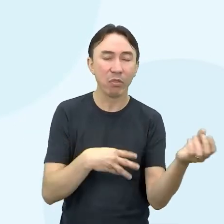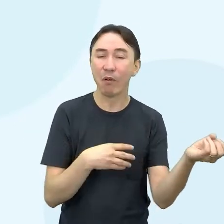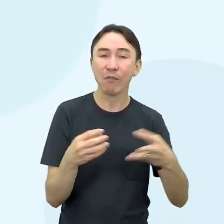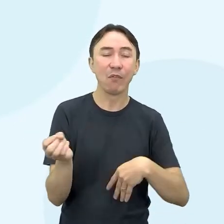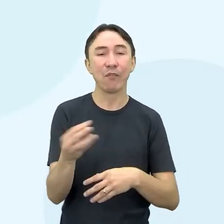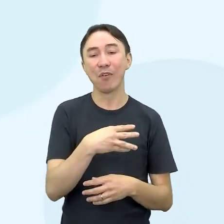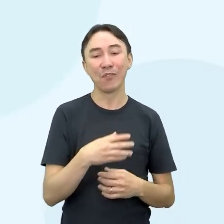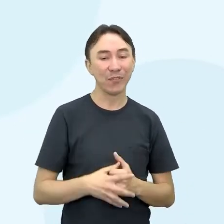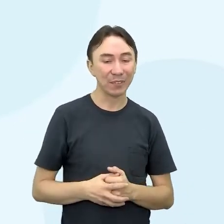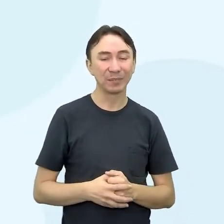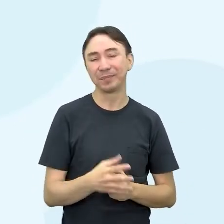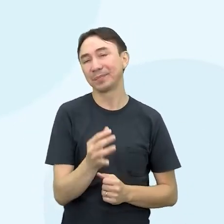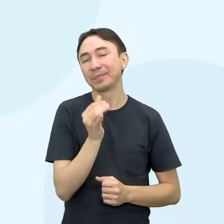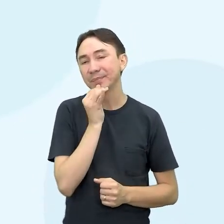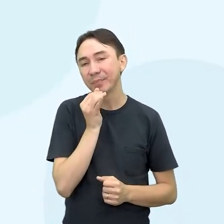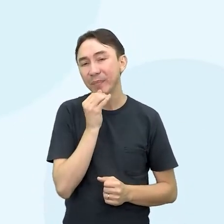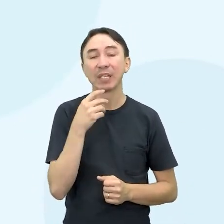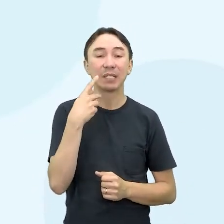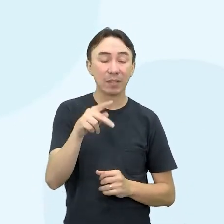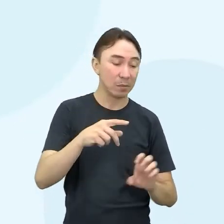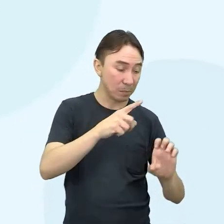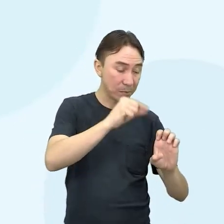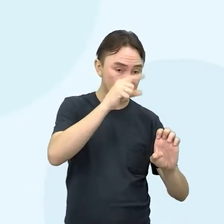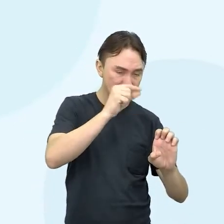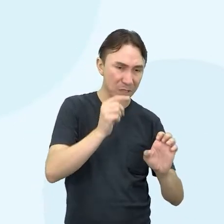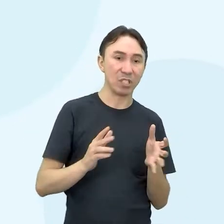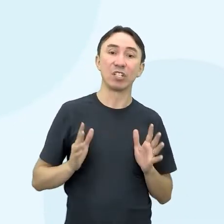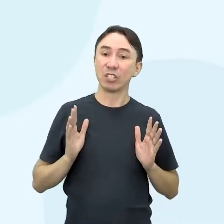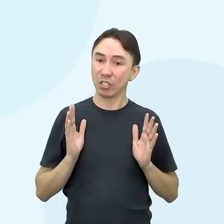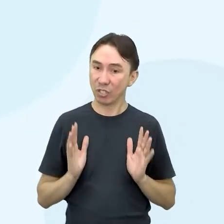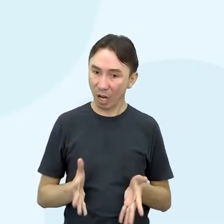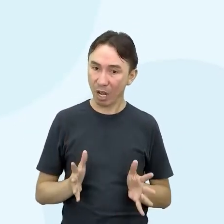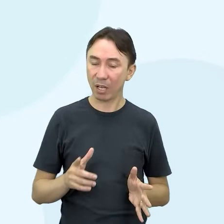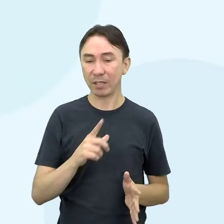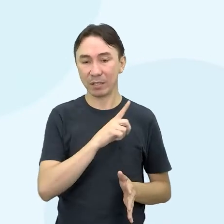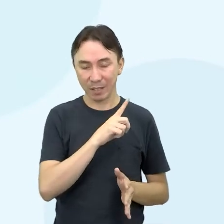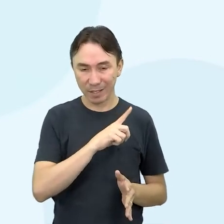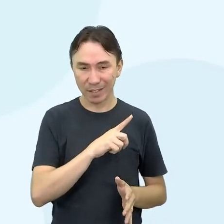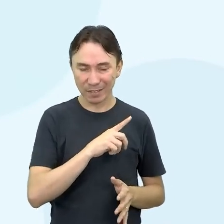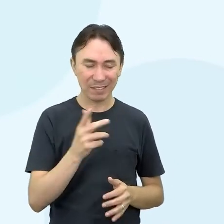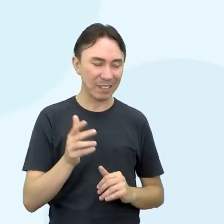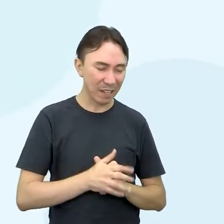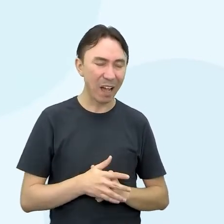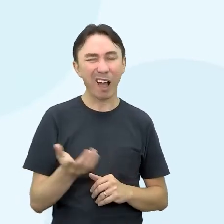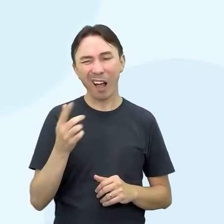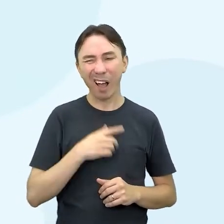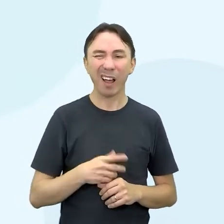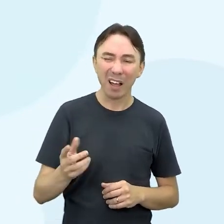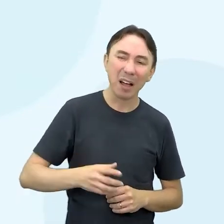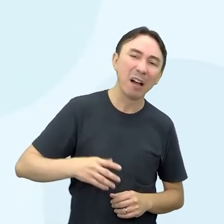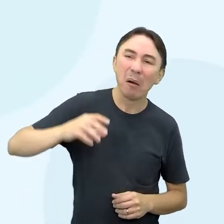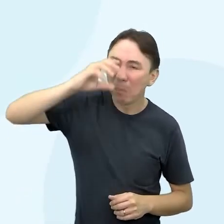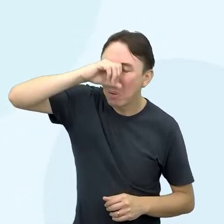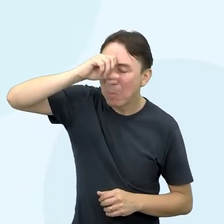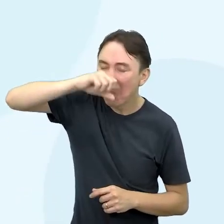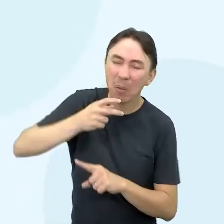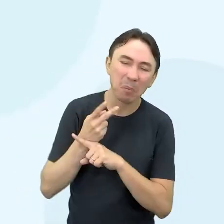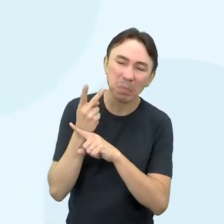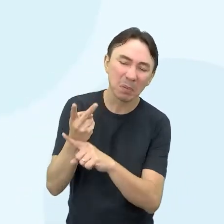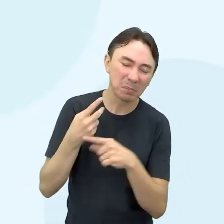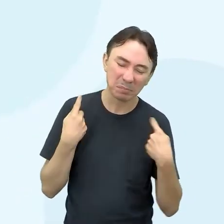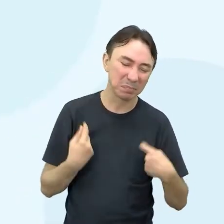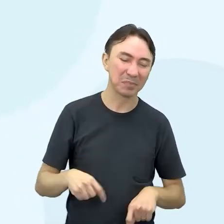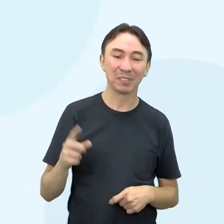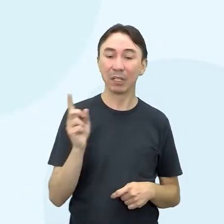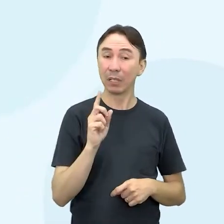não é porque seu empreendimento já tá rodando que você não precisa buscar conhecimento. A gente fez uma entrevista muito legal aí, gente, com uma pessoa